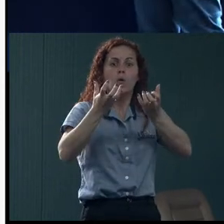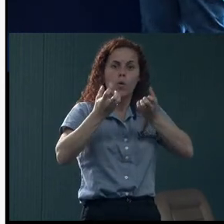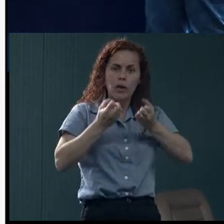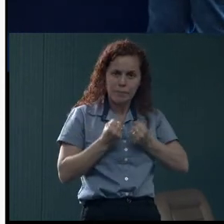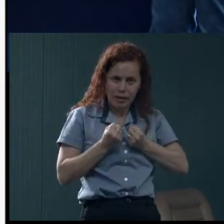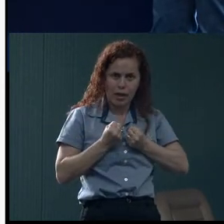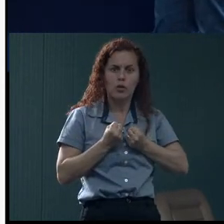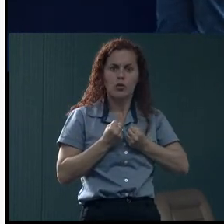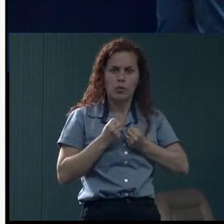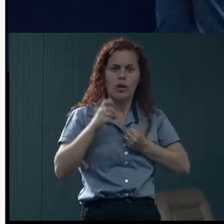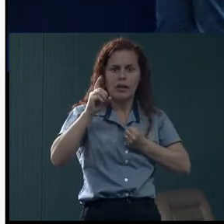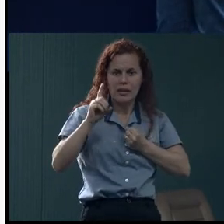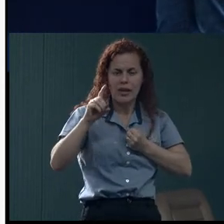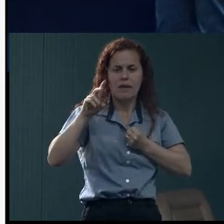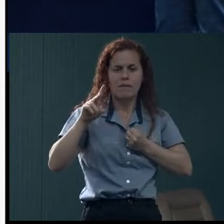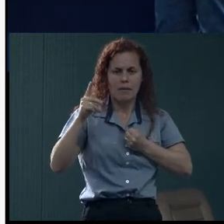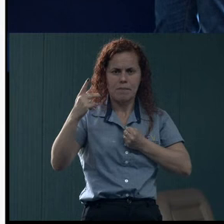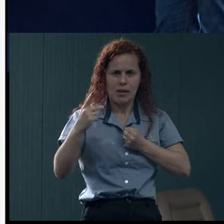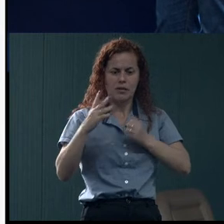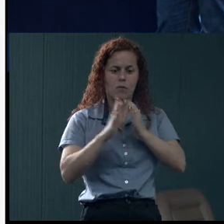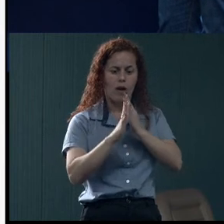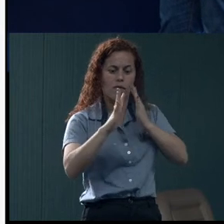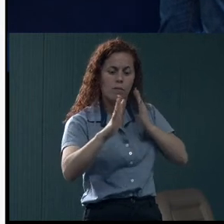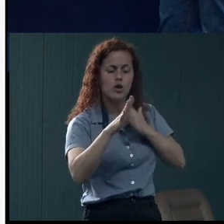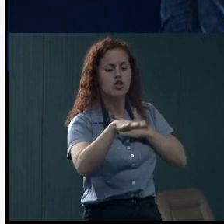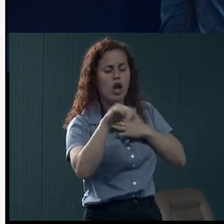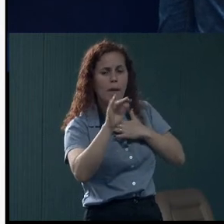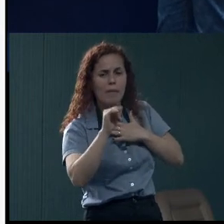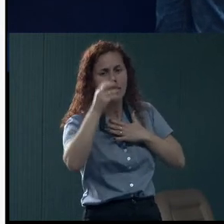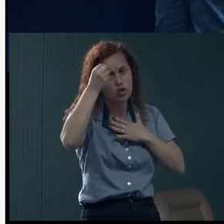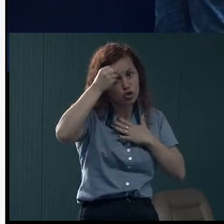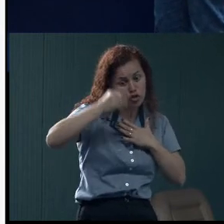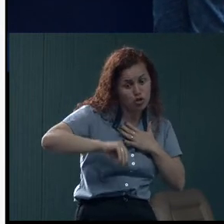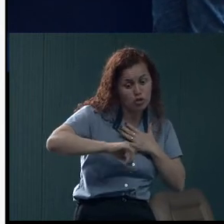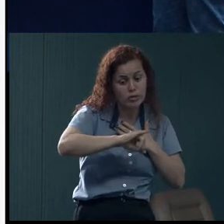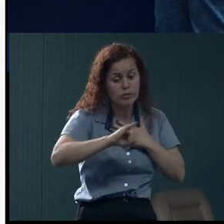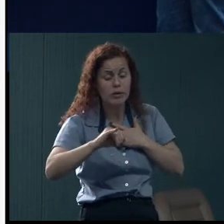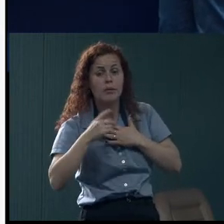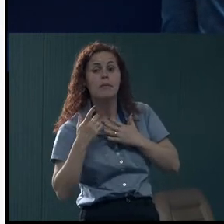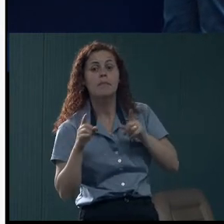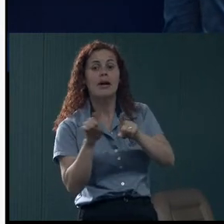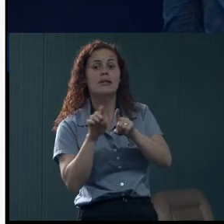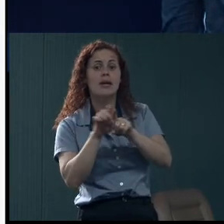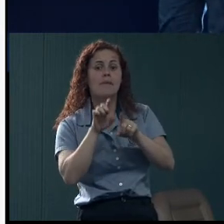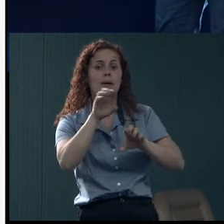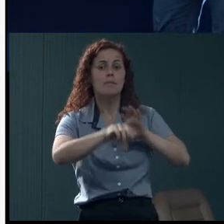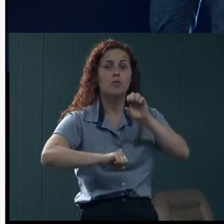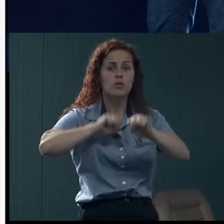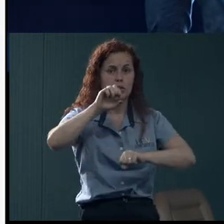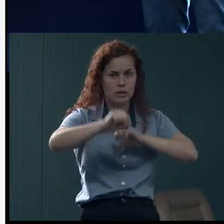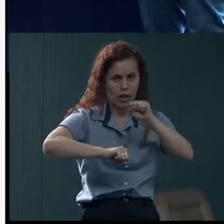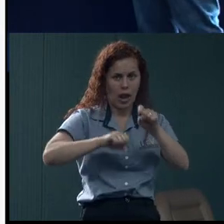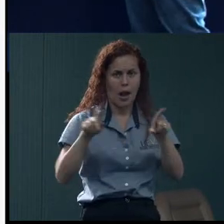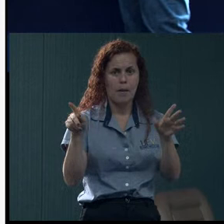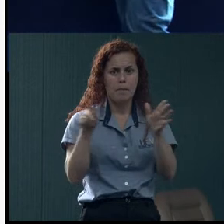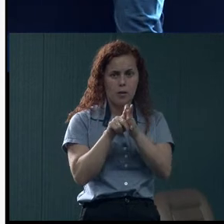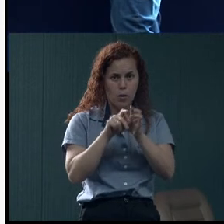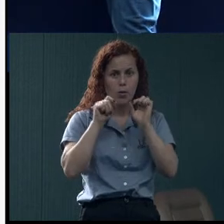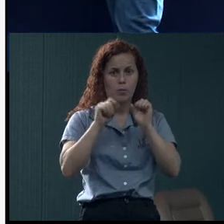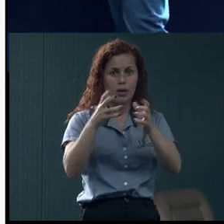O sistema da DVP está gerando uma fila, que ele pode ser chamado em caso de desistência, mas ele também pode buscar o sistema de